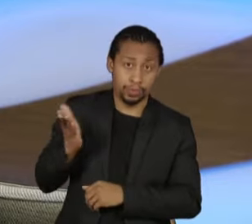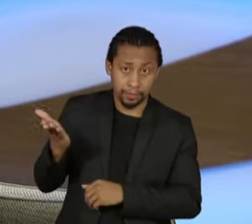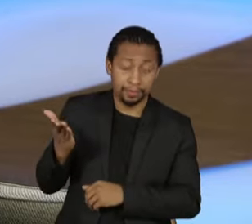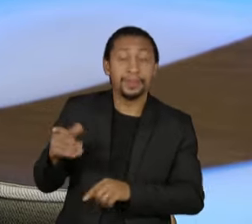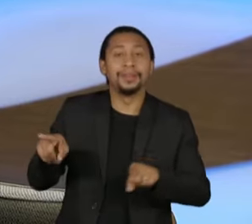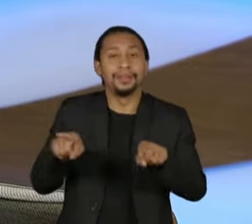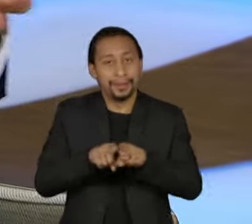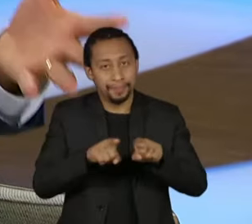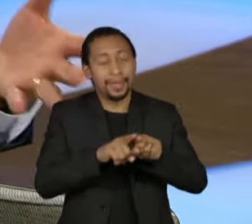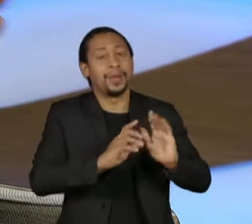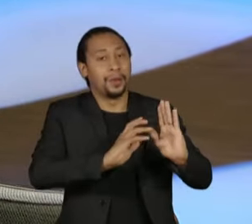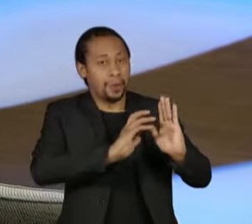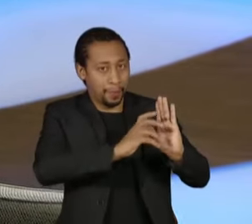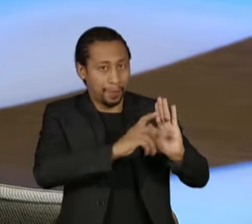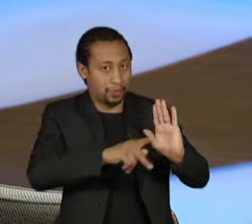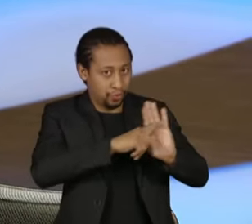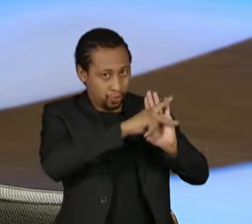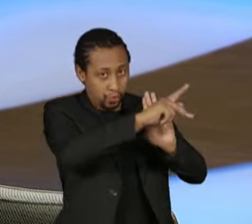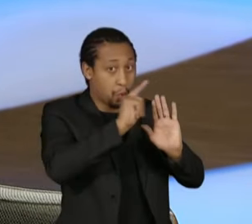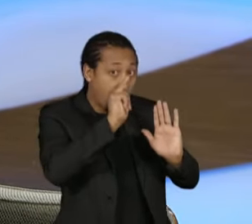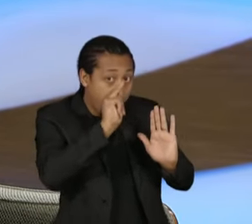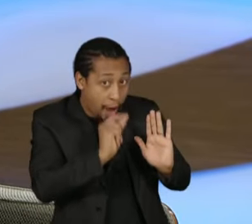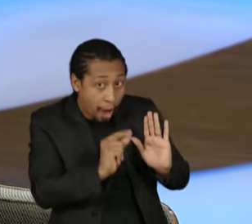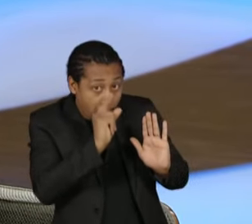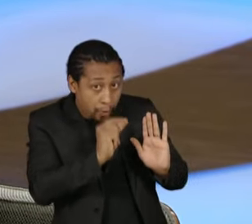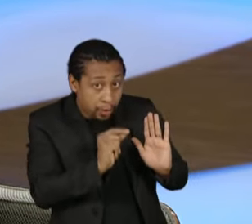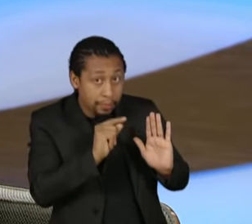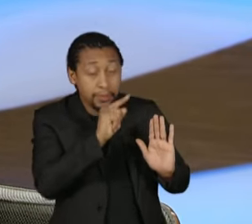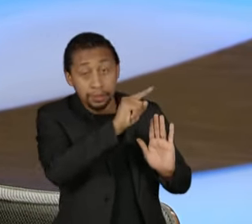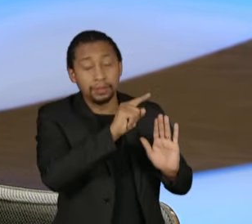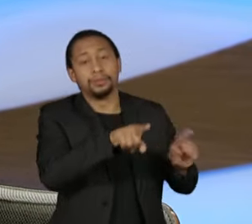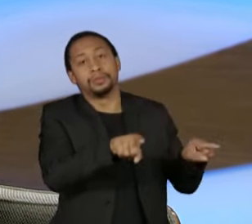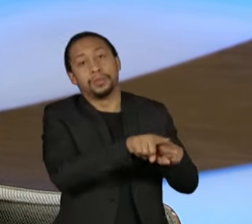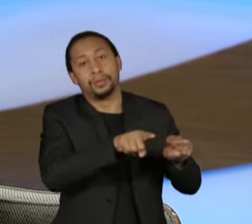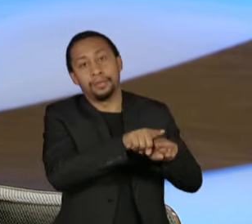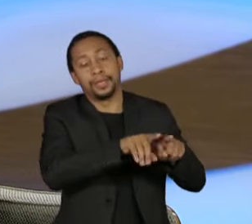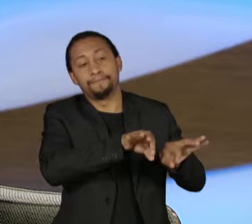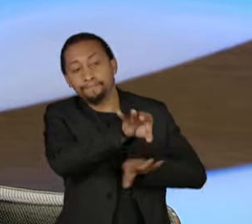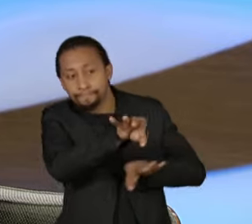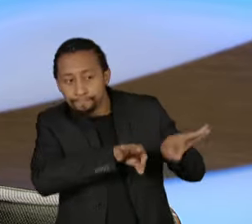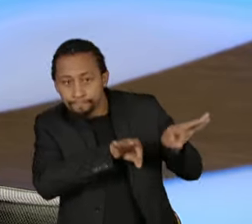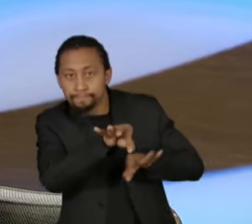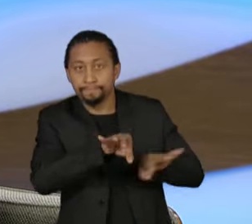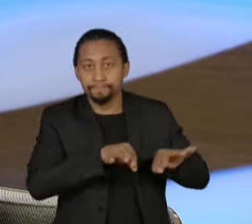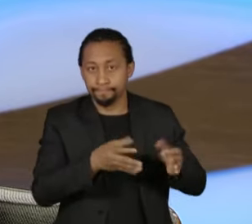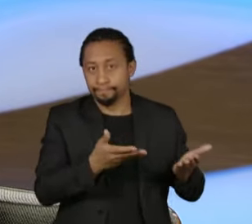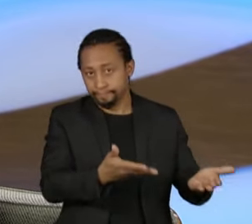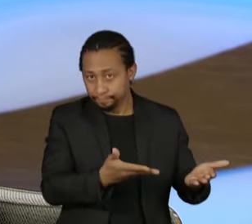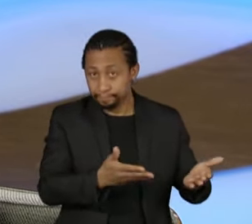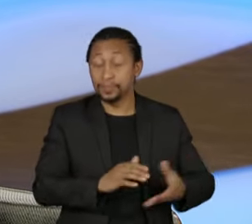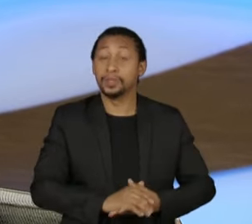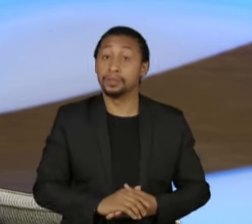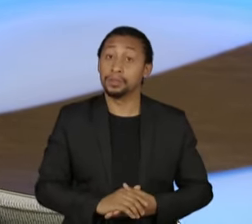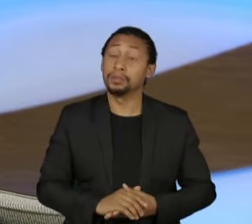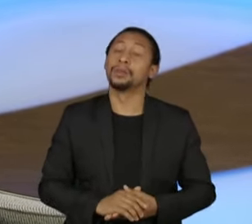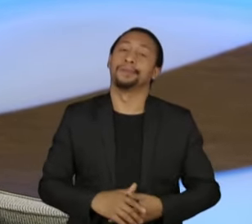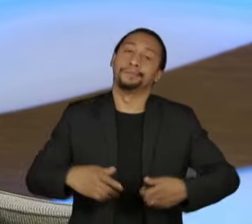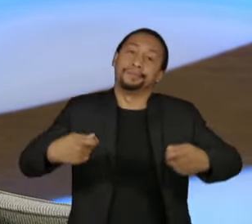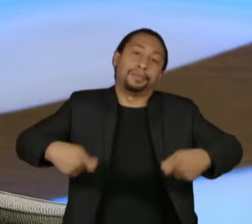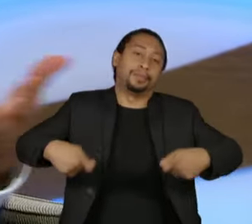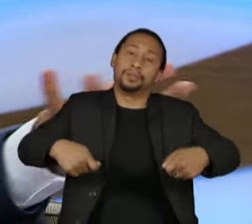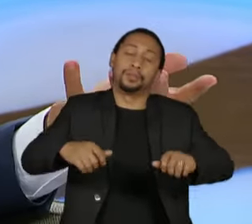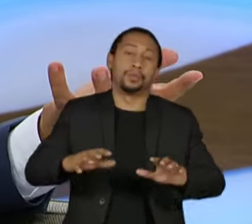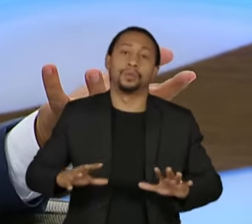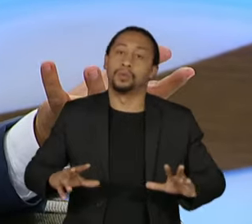-presidente também certamente terá um cuidado especial. Mas é preciso, e todos nós sabemos,